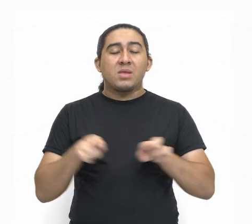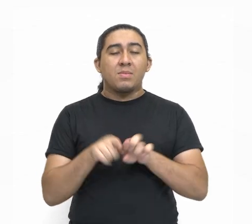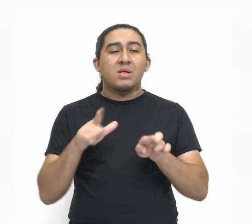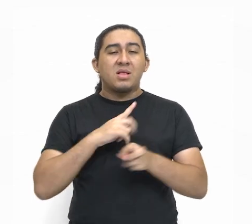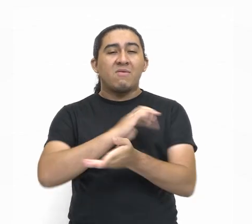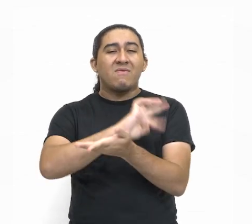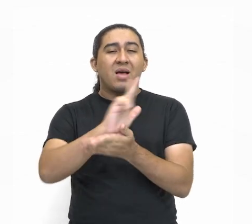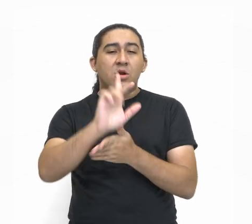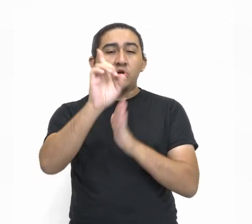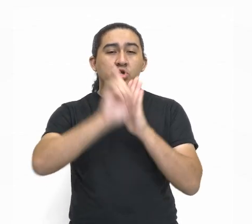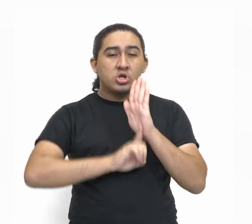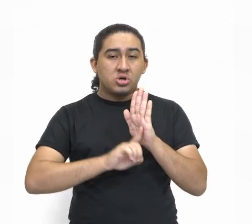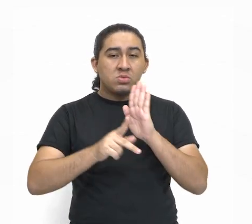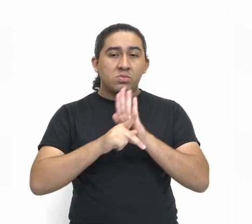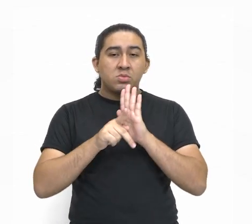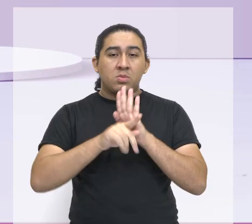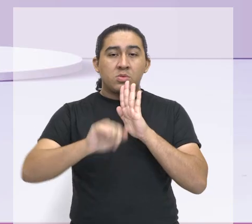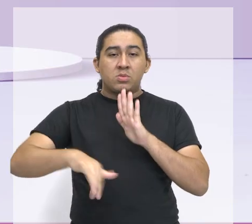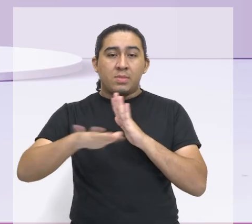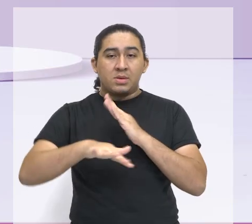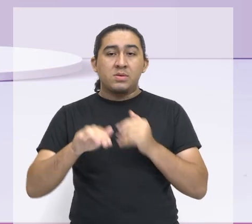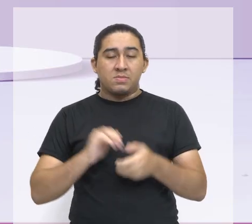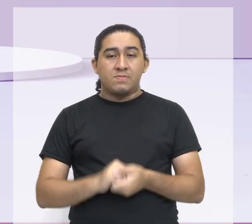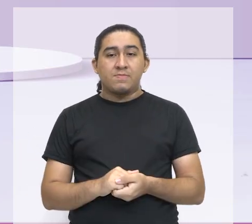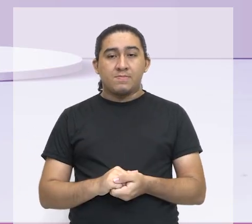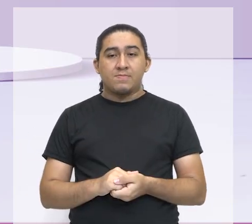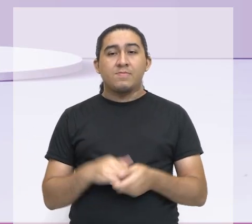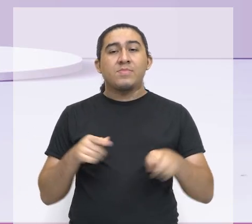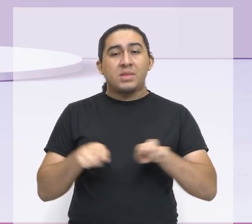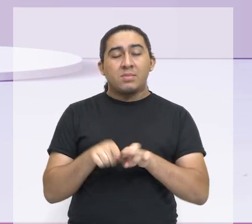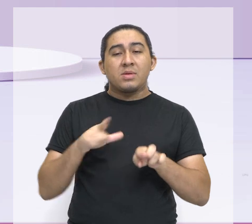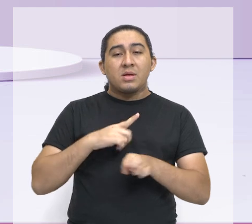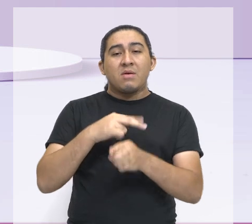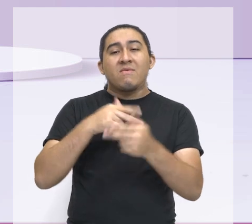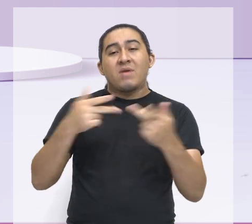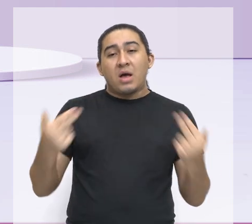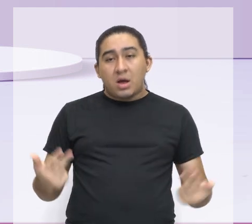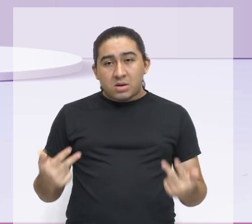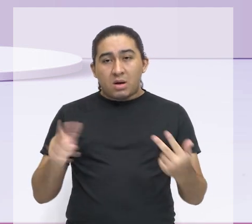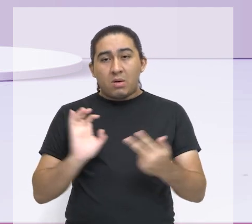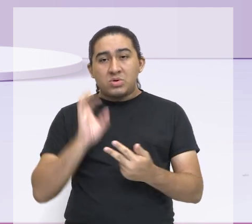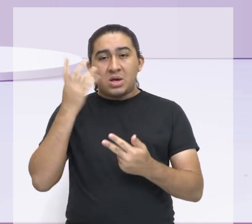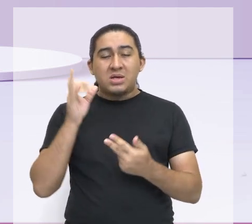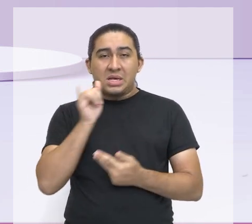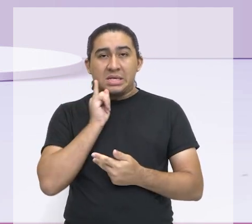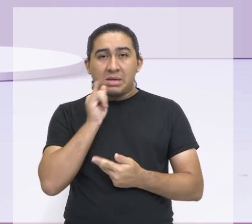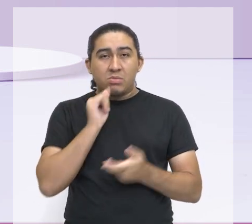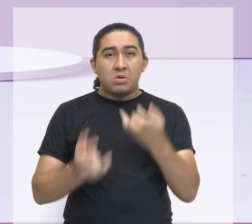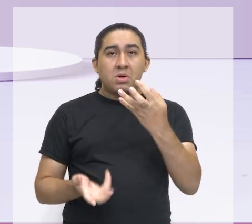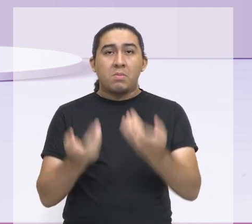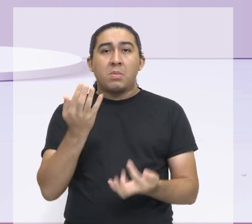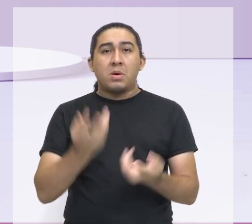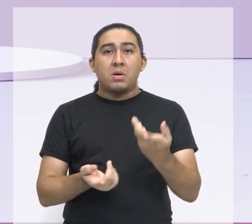direitos ambientais hoje. Tem muitas coisas que acontecem, como queimadas,